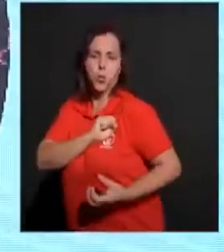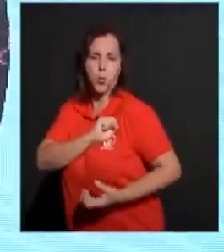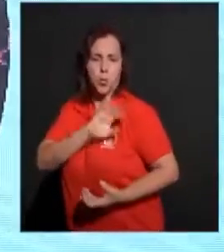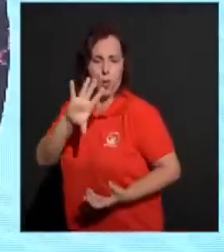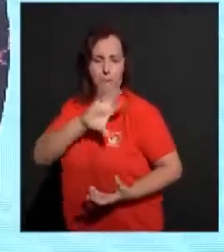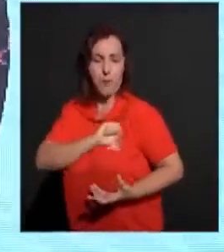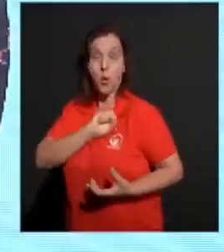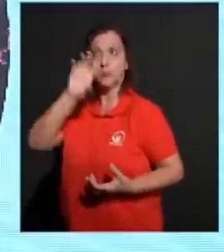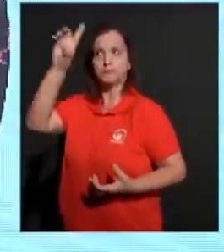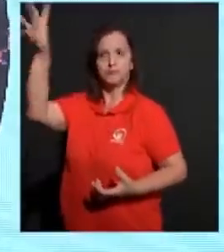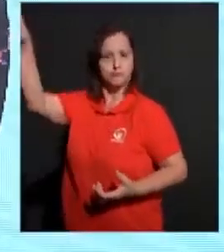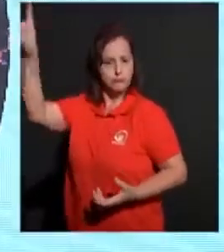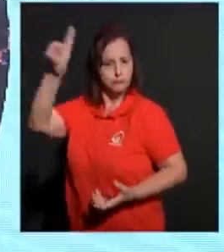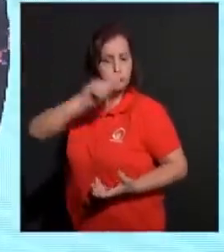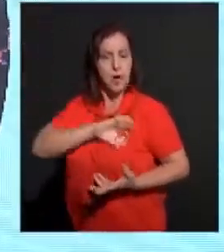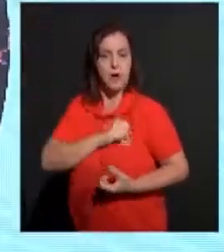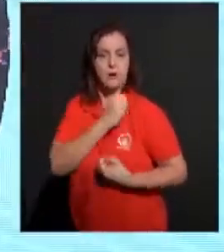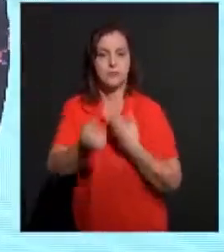nosso coração.